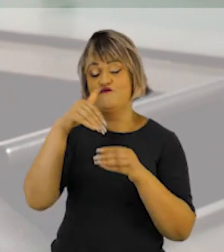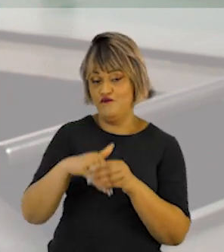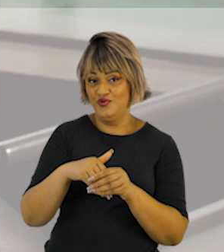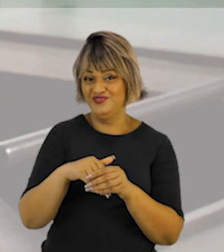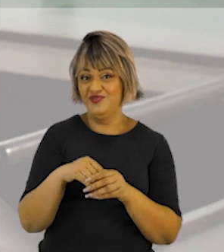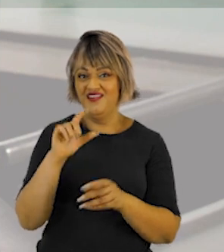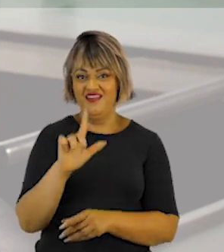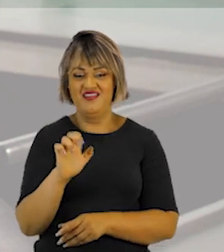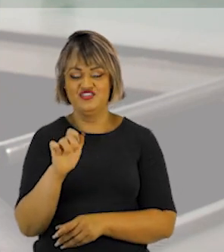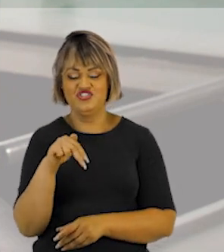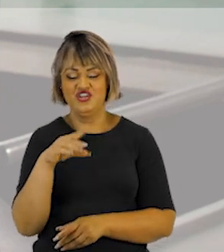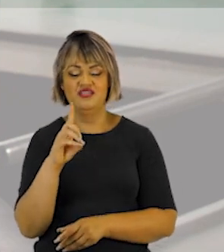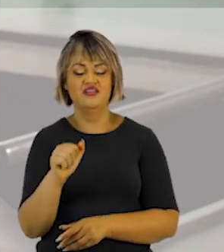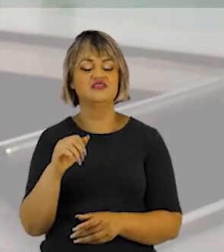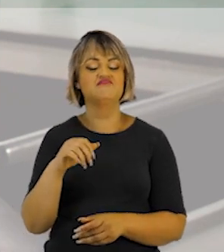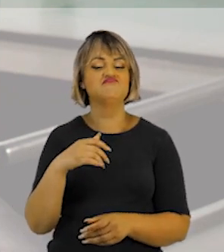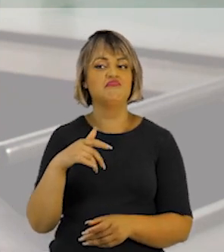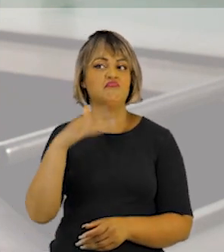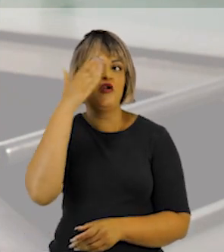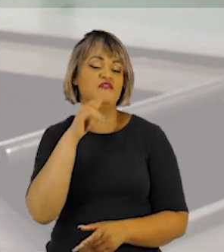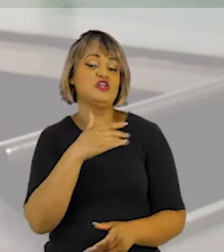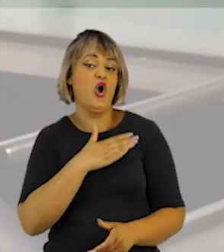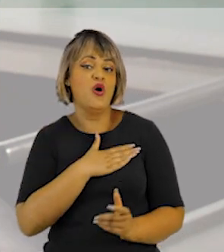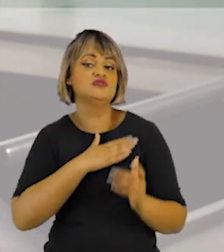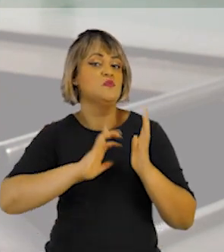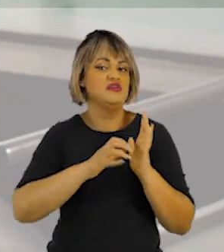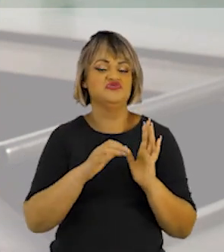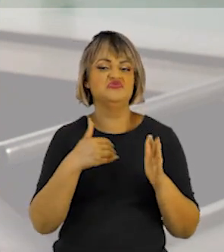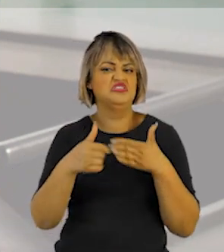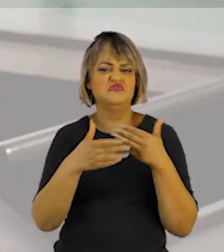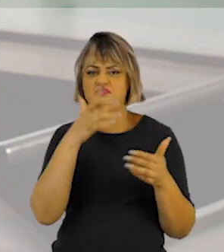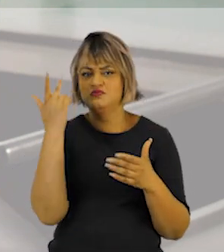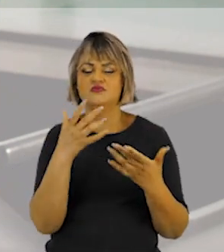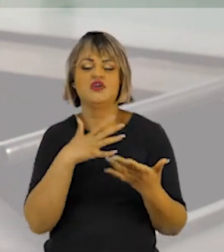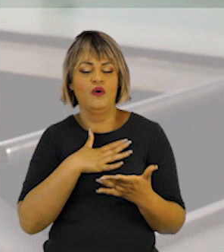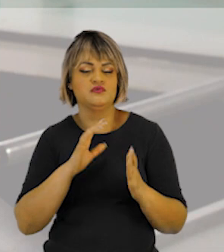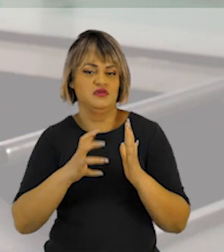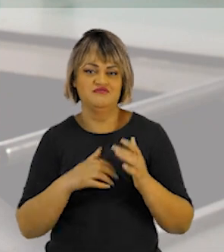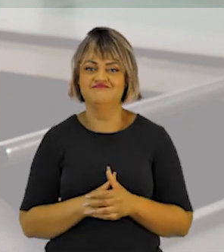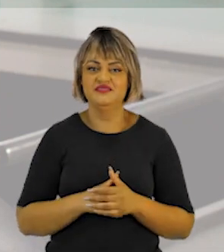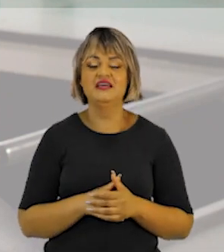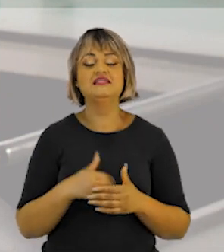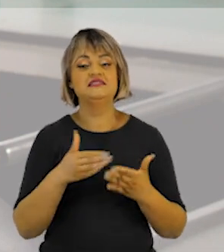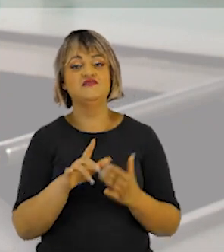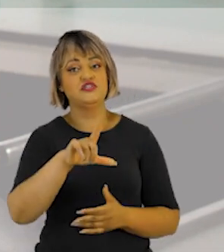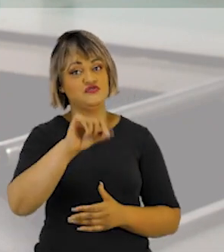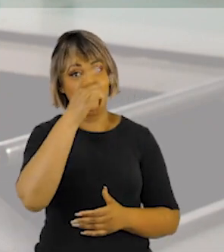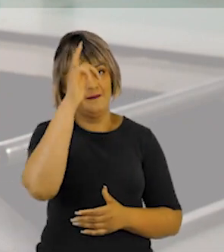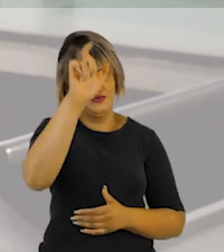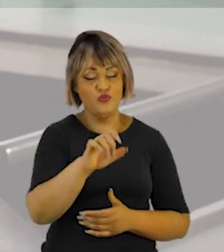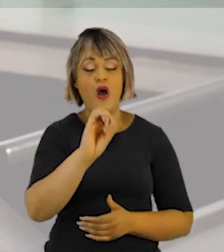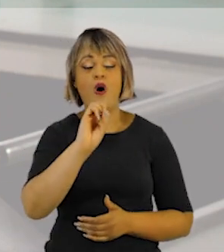você dá o voto de legenda, você só diz eu voto no partido A e qualquer um está bom para mim. Porque o voto de legenda, assim como o voto no candidato,